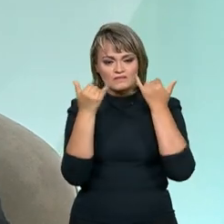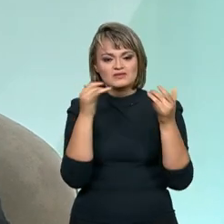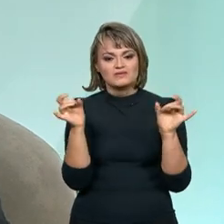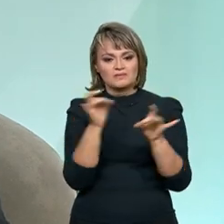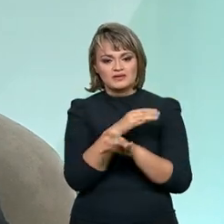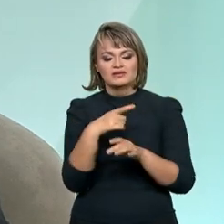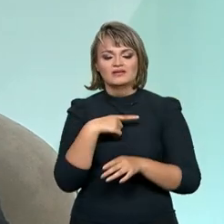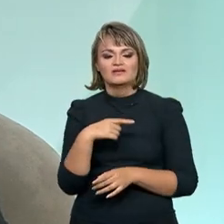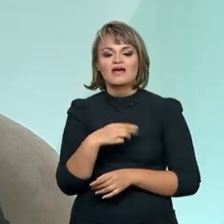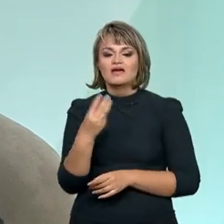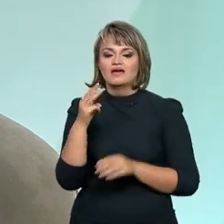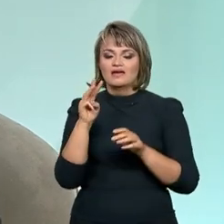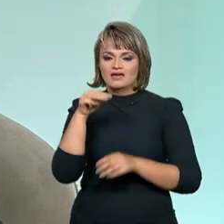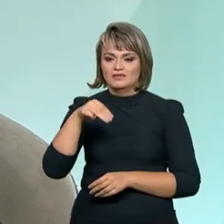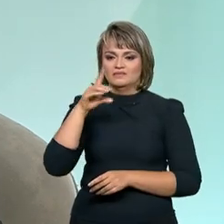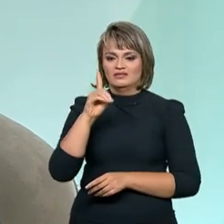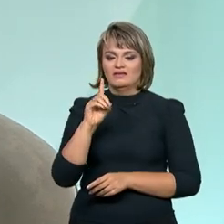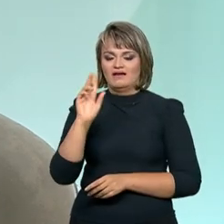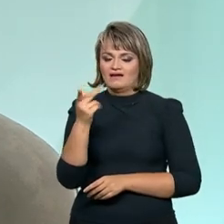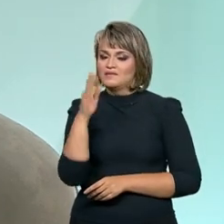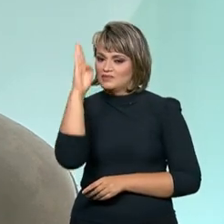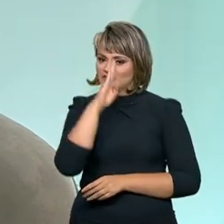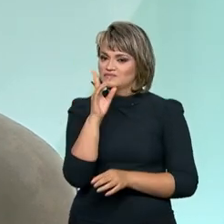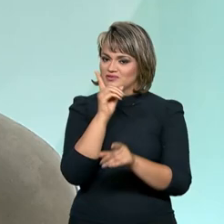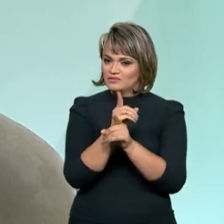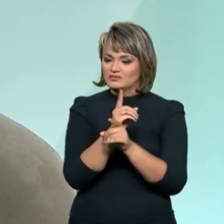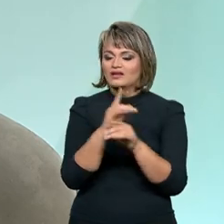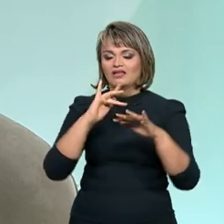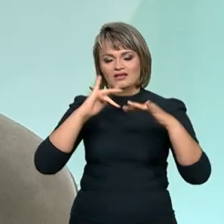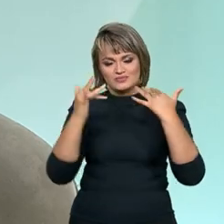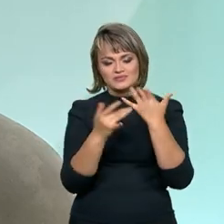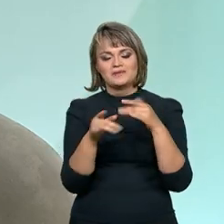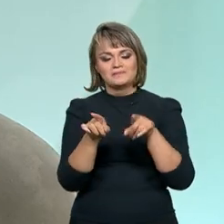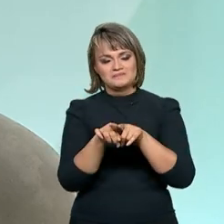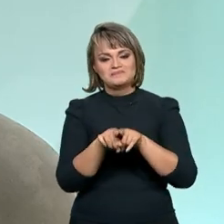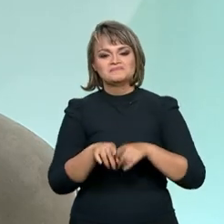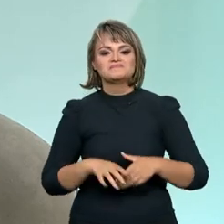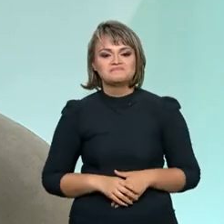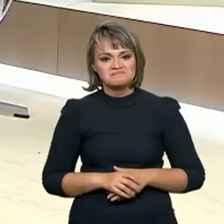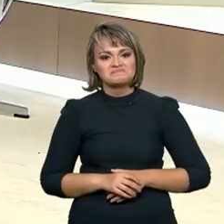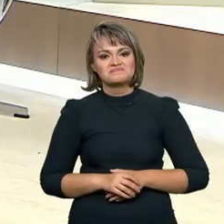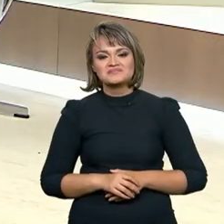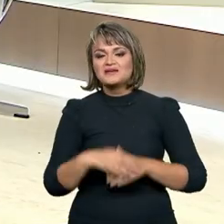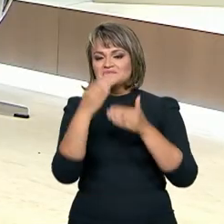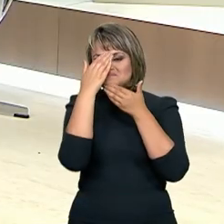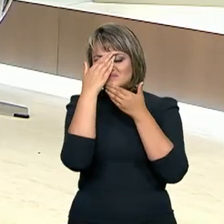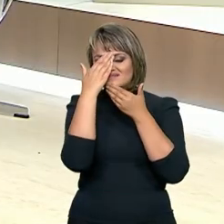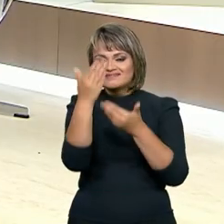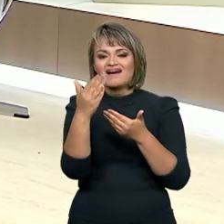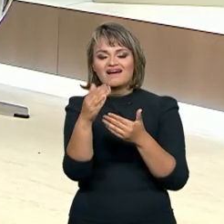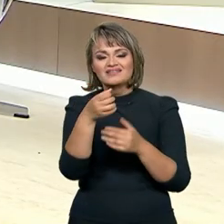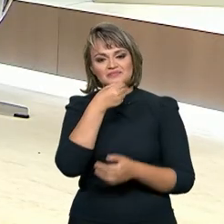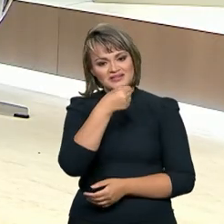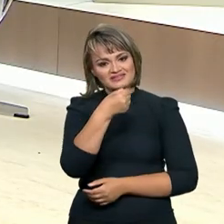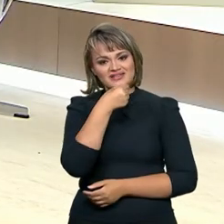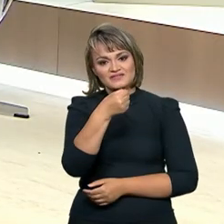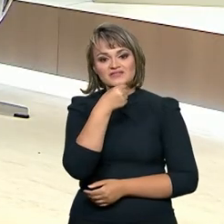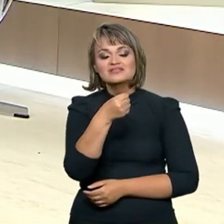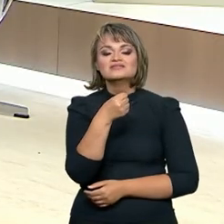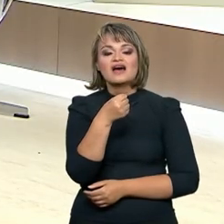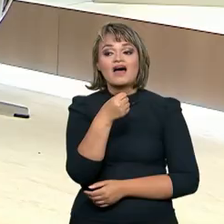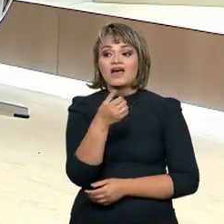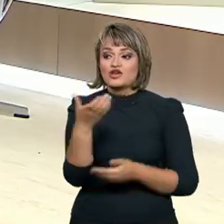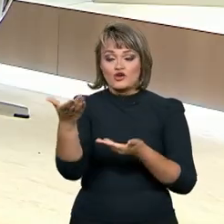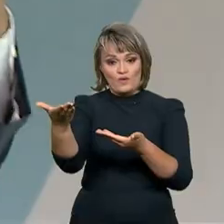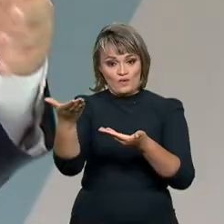MDA Brasil, e pode ser acessado aí também pelas redes sociais. Secretária, muito obrigado pela entrevista. Já deixo